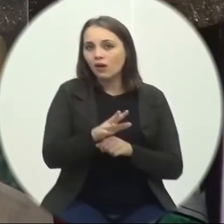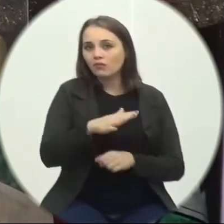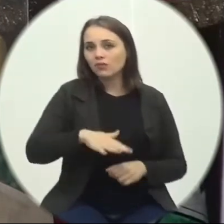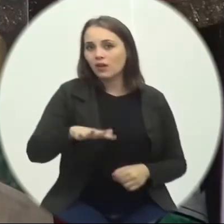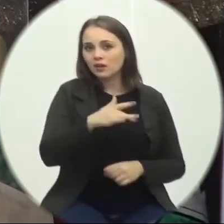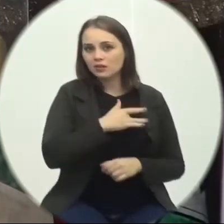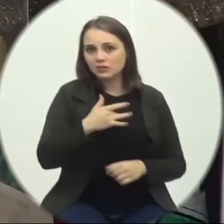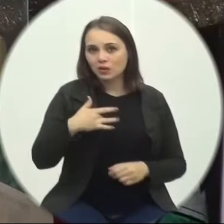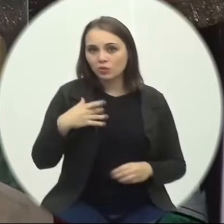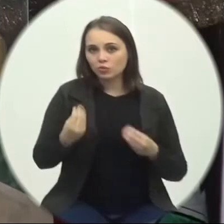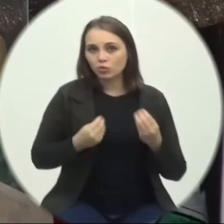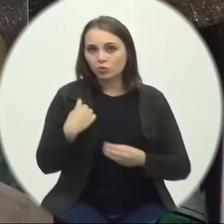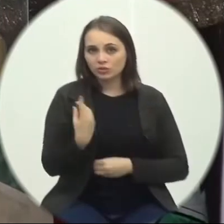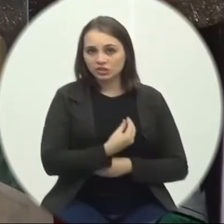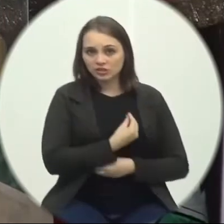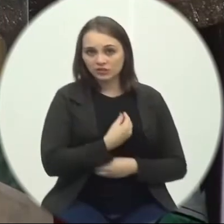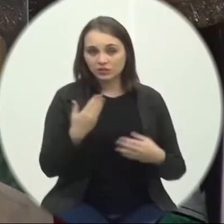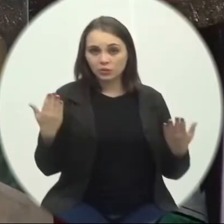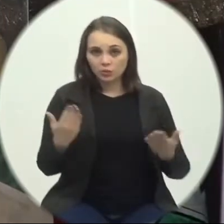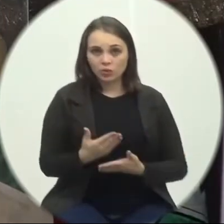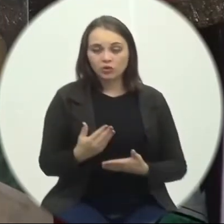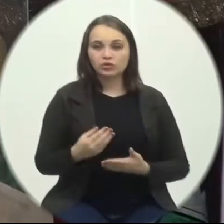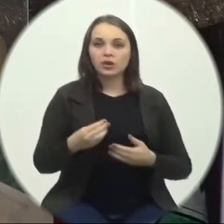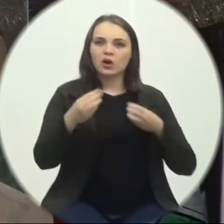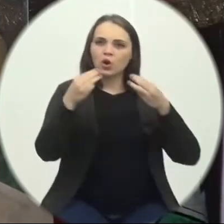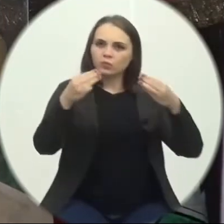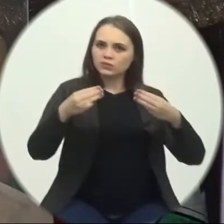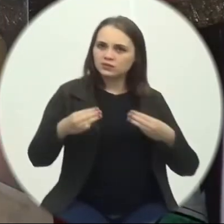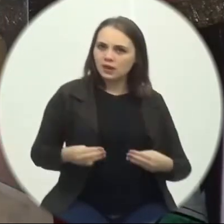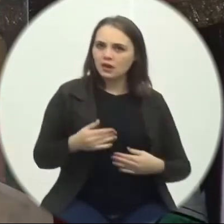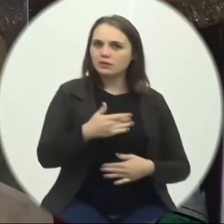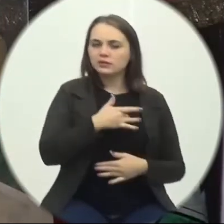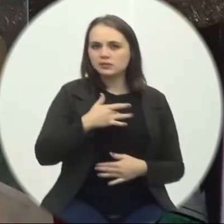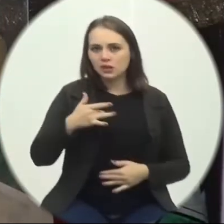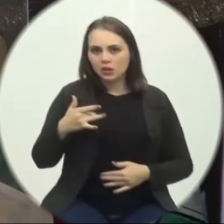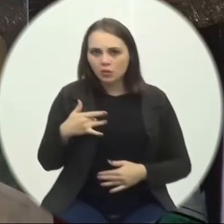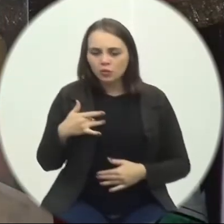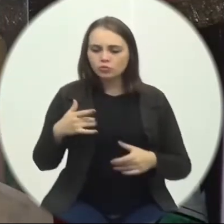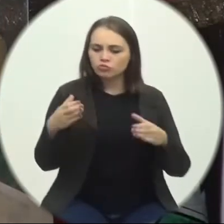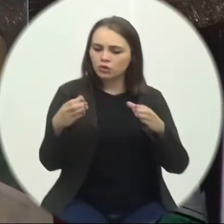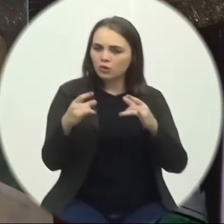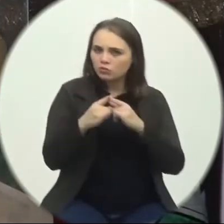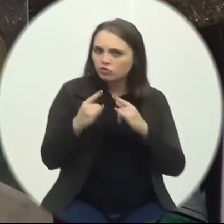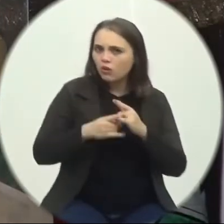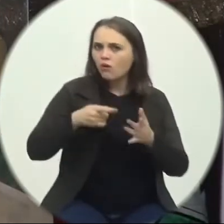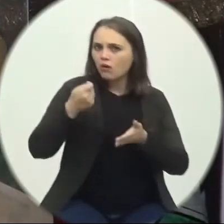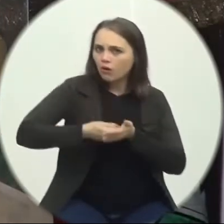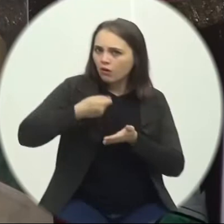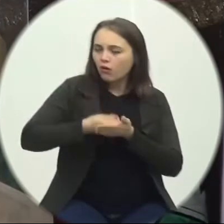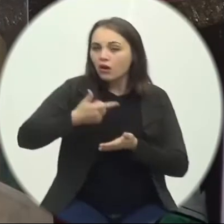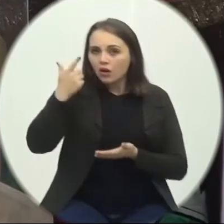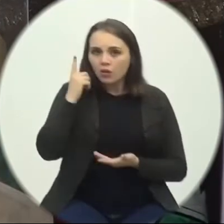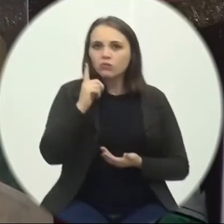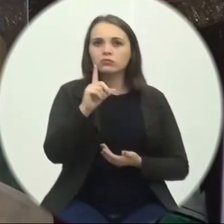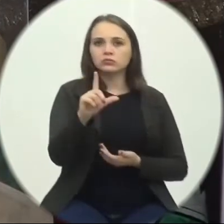Como a gente Está vivendo agora O Ministério Da Saúde É uma instituição Que conquistou Batalhou muito Para conquistar Essa